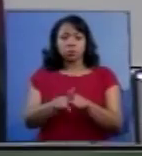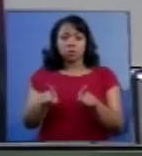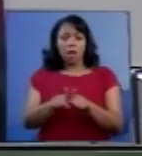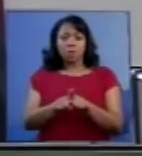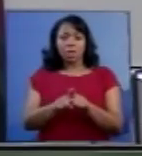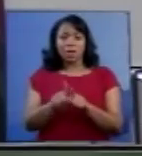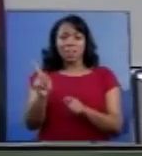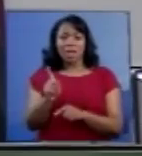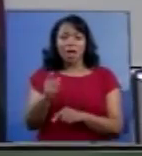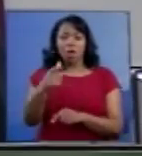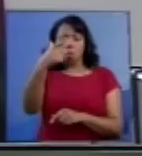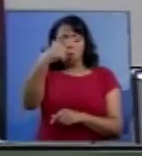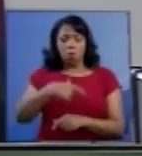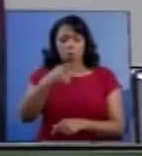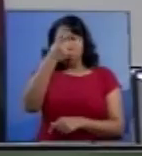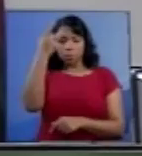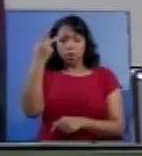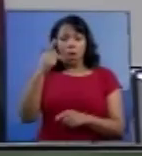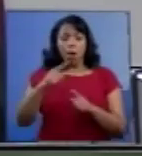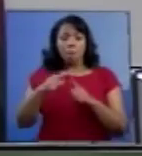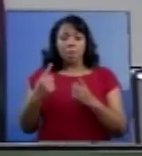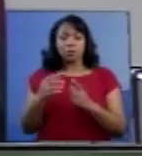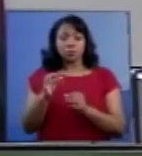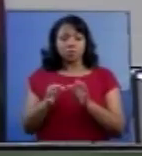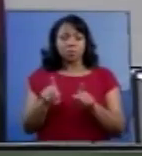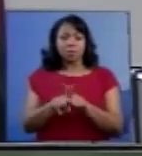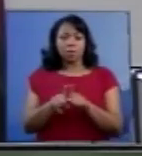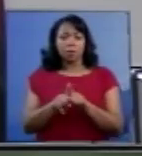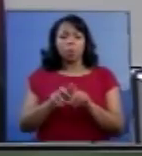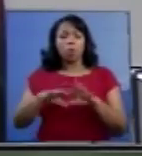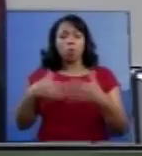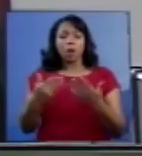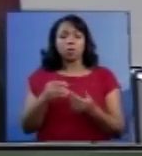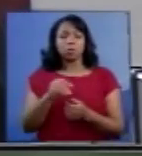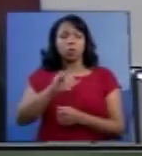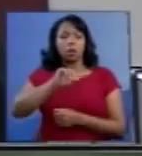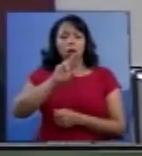não humanos, se justificariam por que razões?